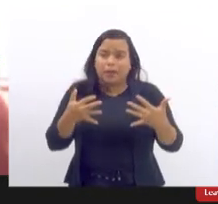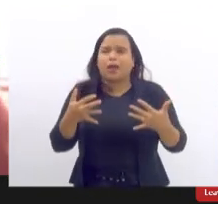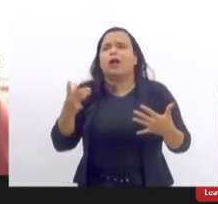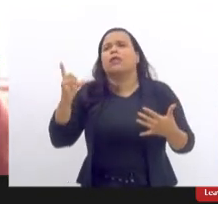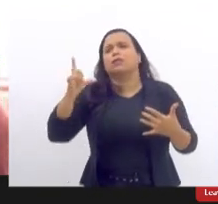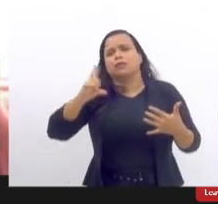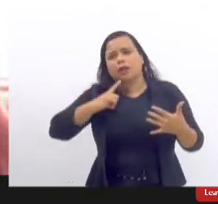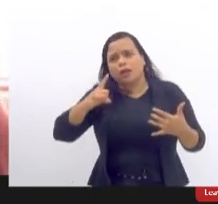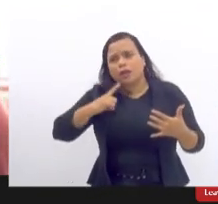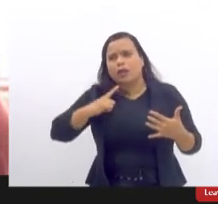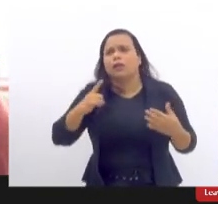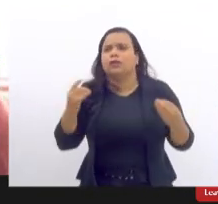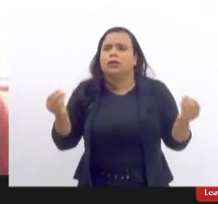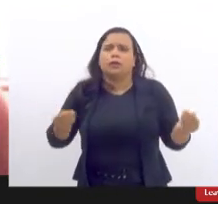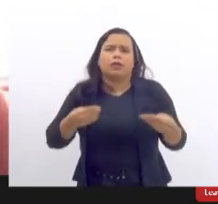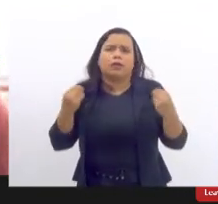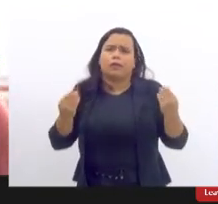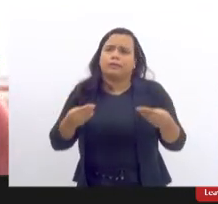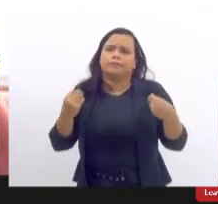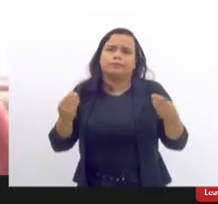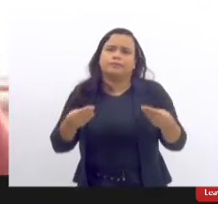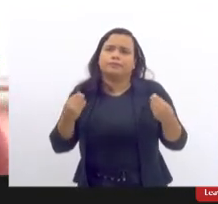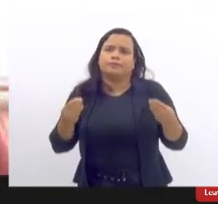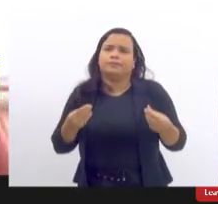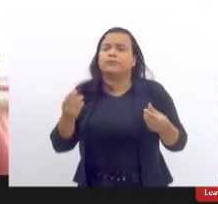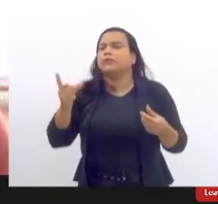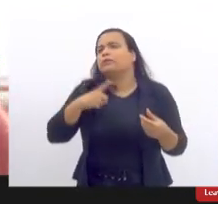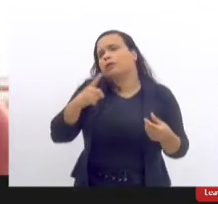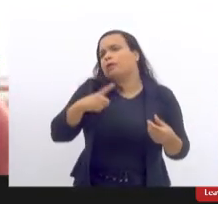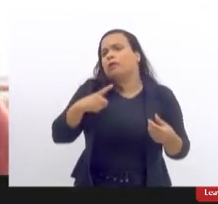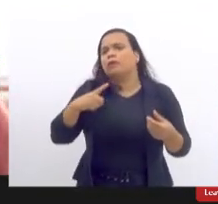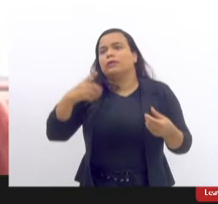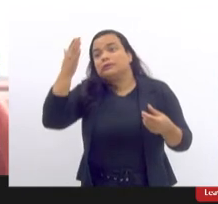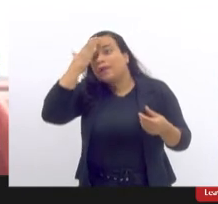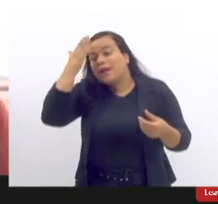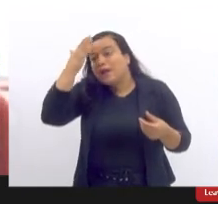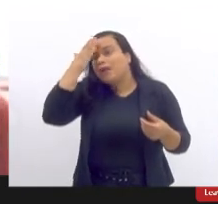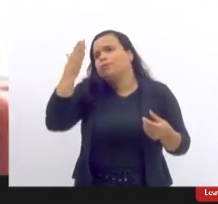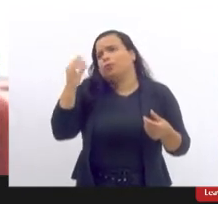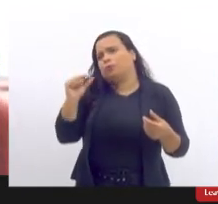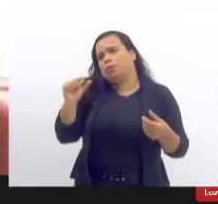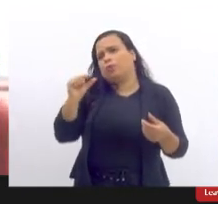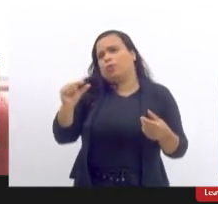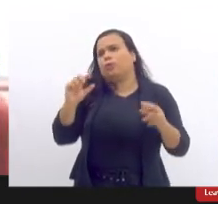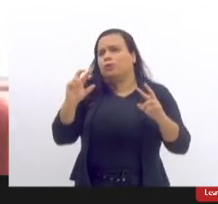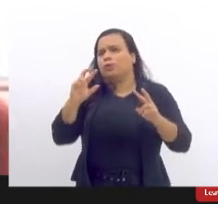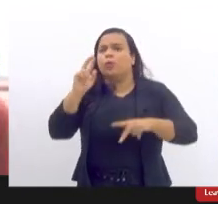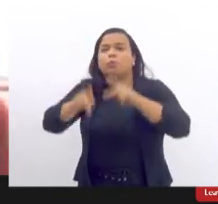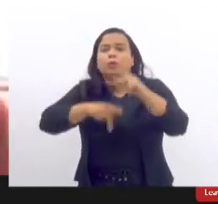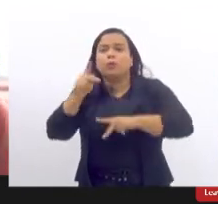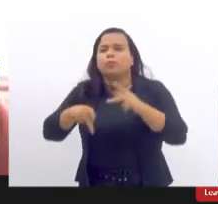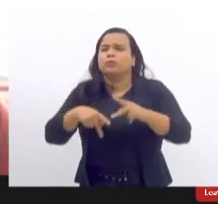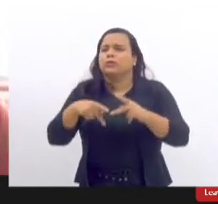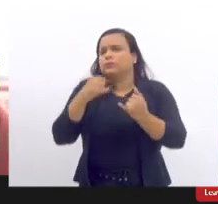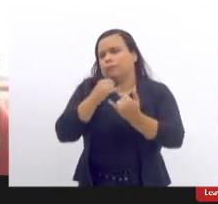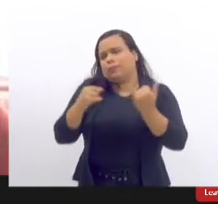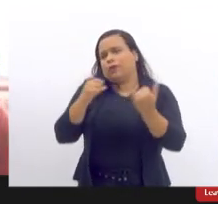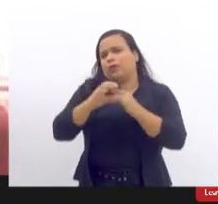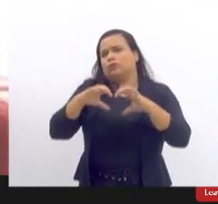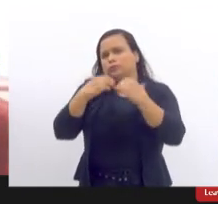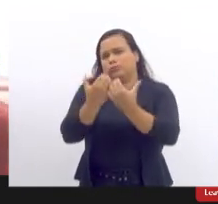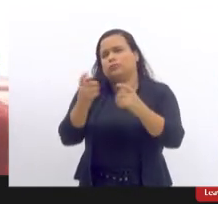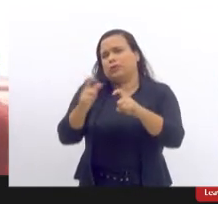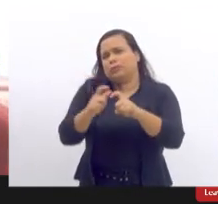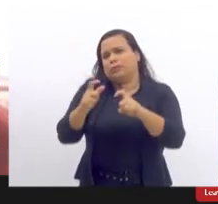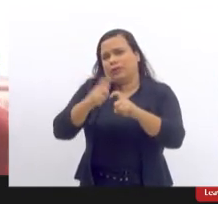já há um entendimento e parte da comunidade médica já vem levantando